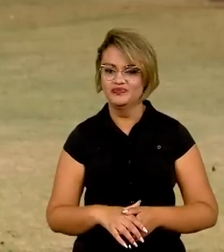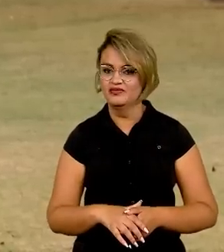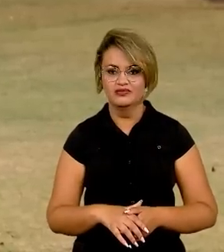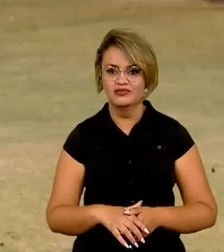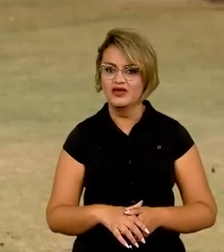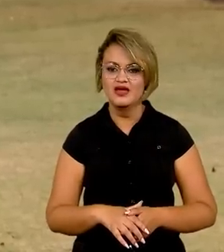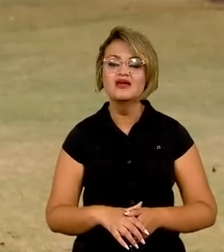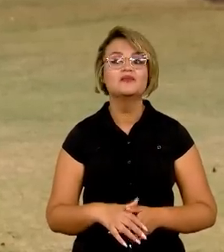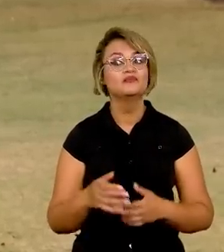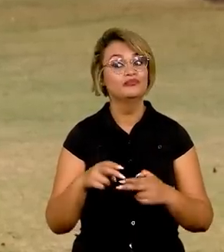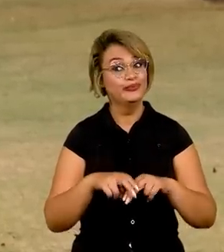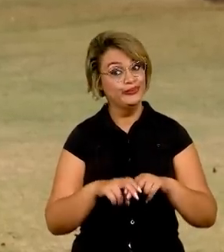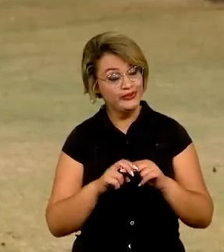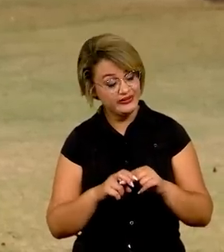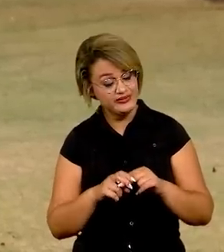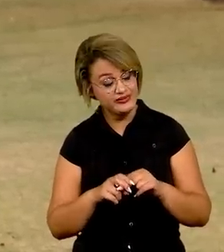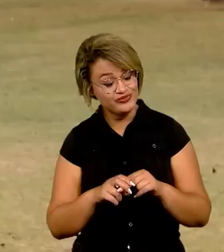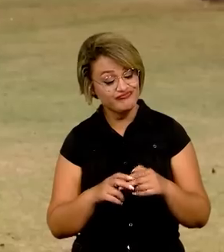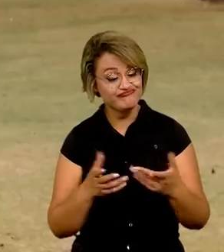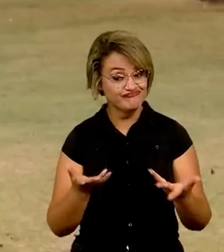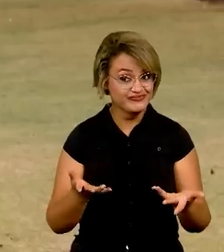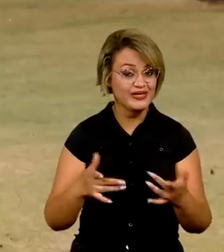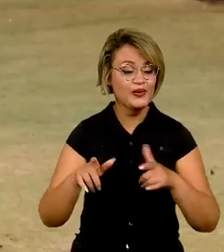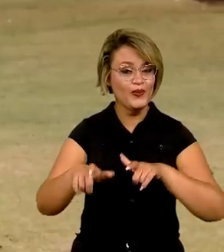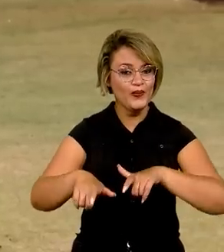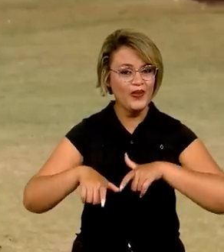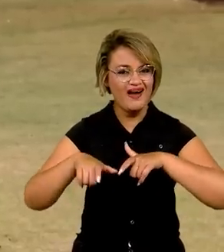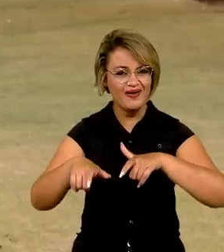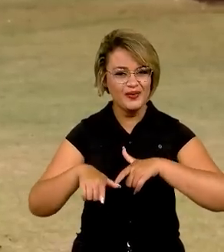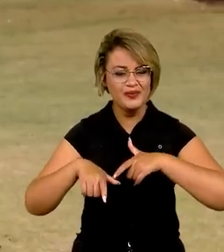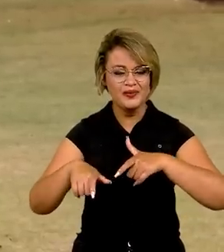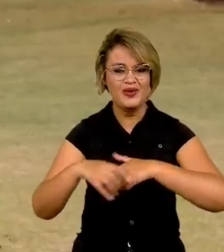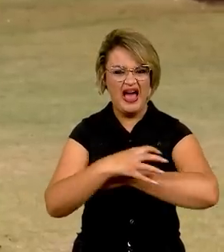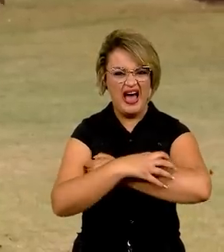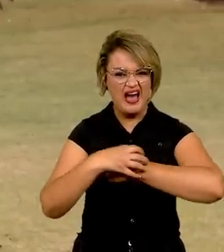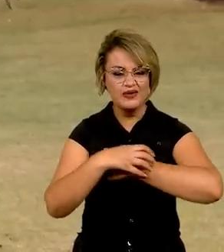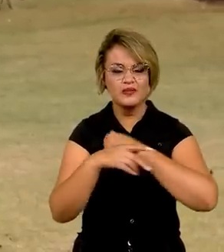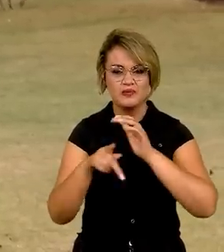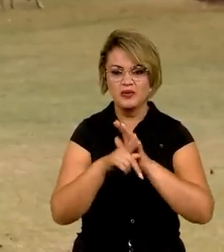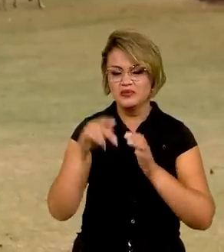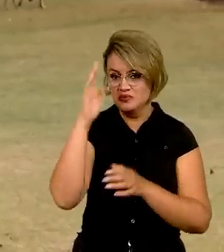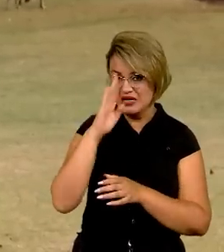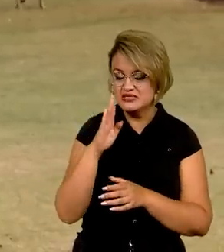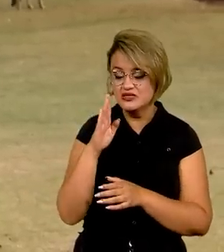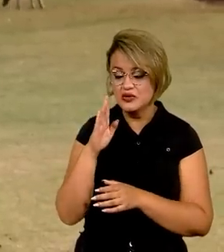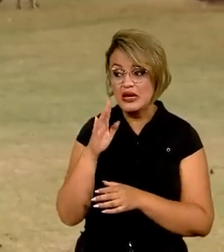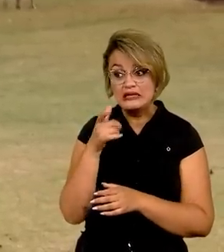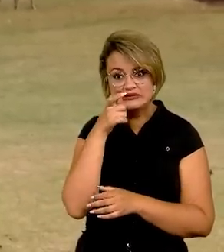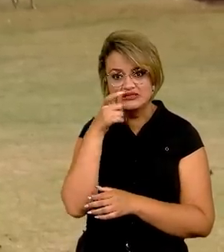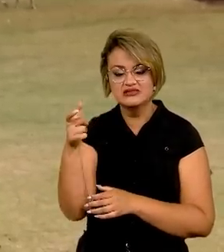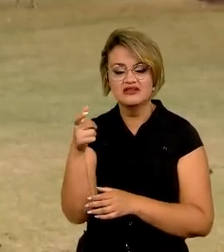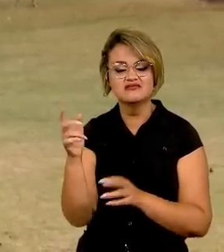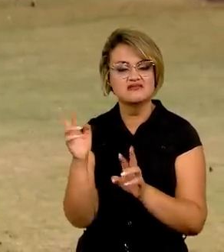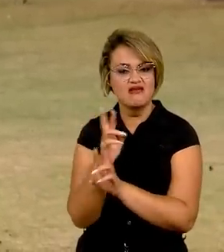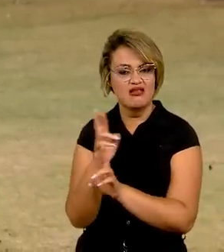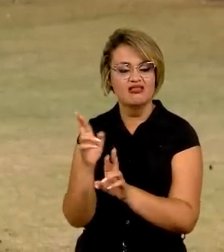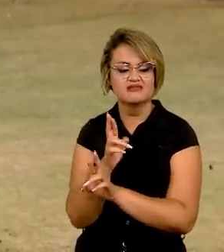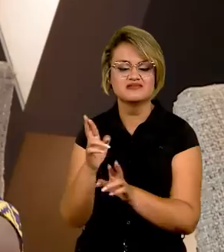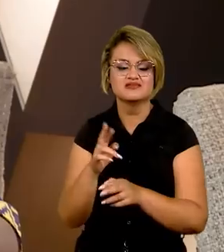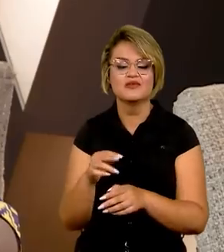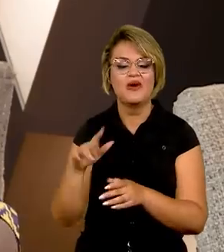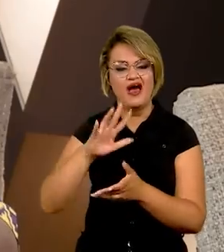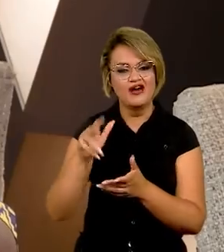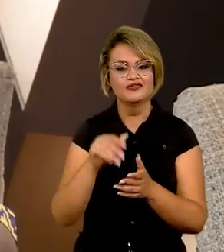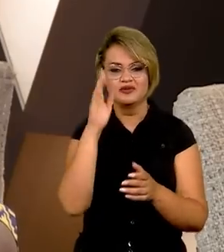talvez seja essa relação com o agronegócio brasileiro que interessa mais hoje aos países africanos.